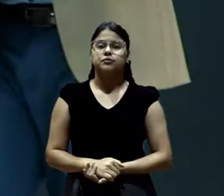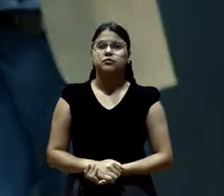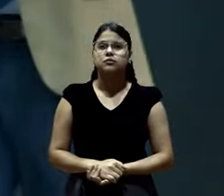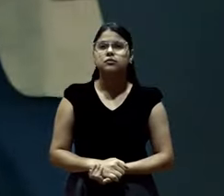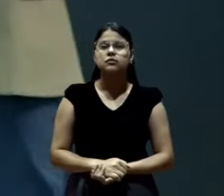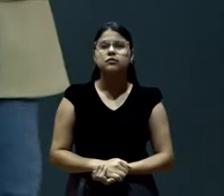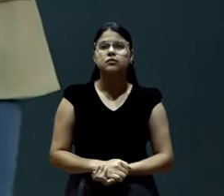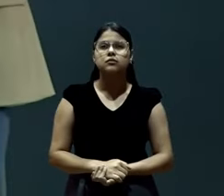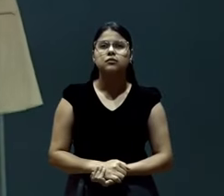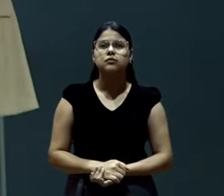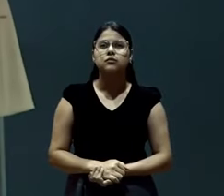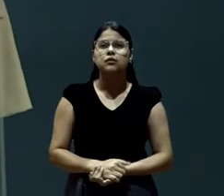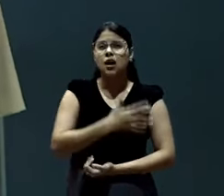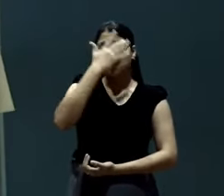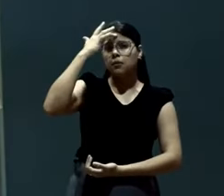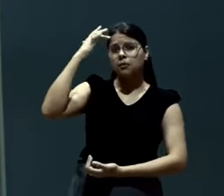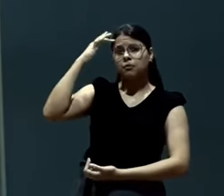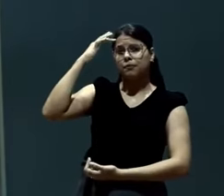Nessa questão. Dos de fora.